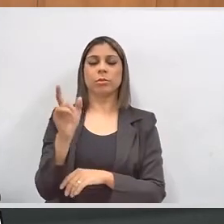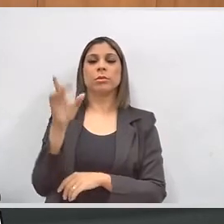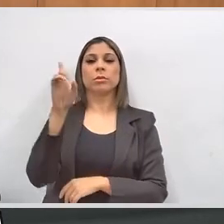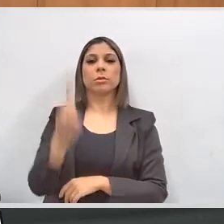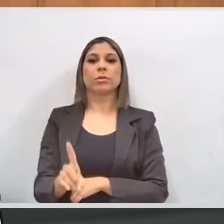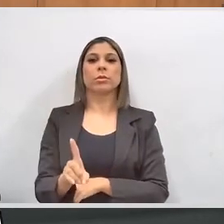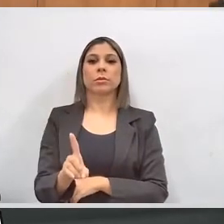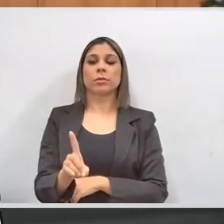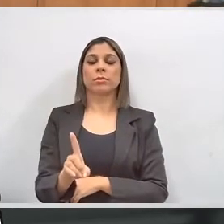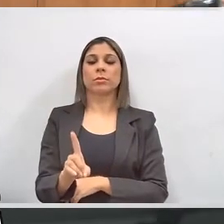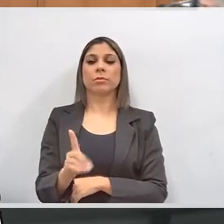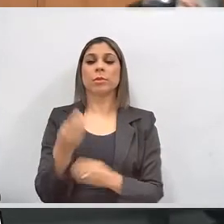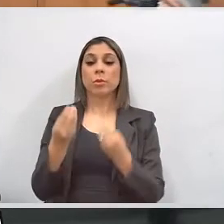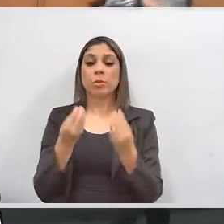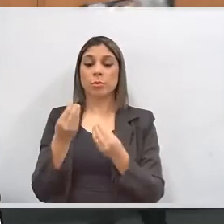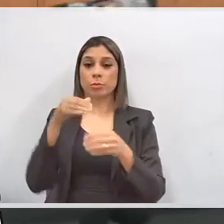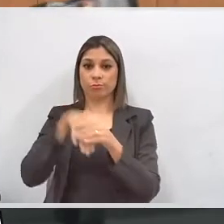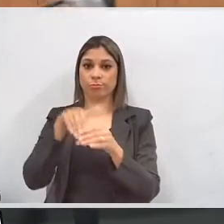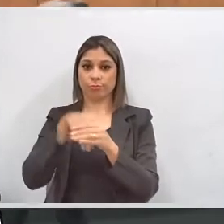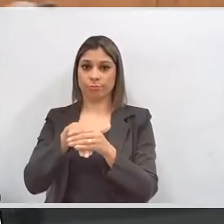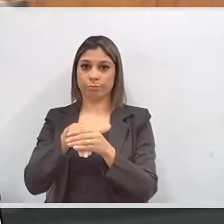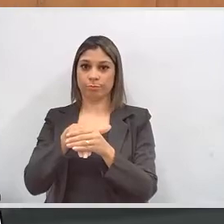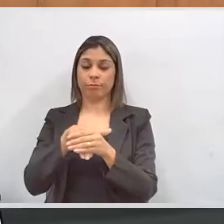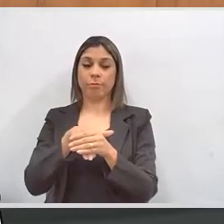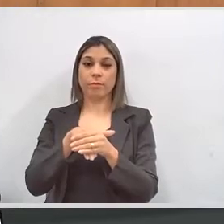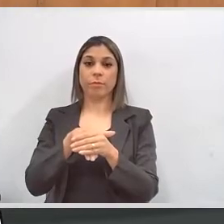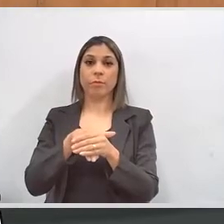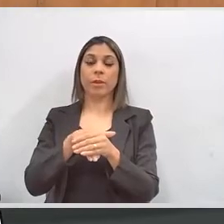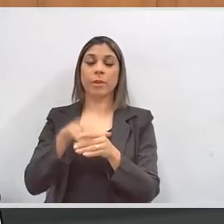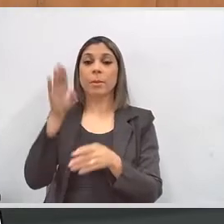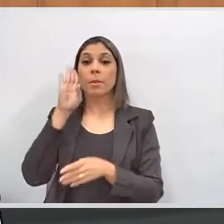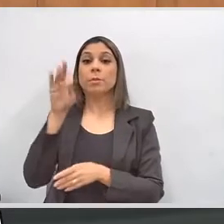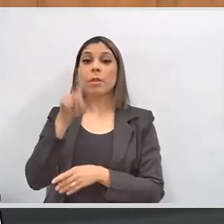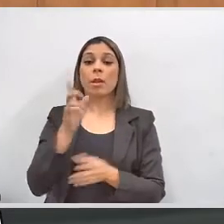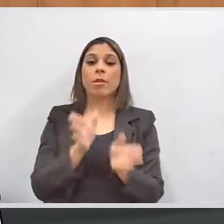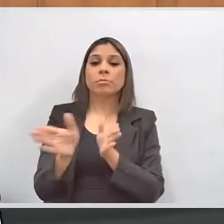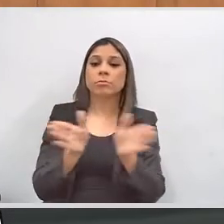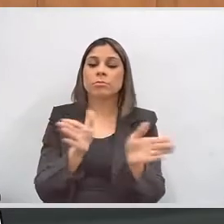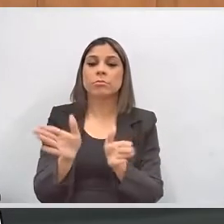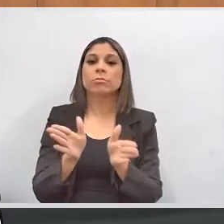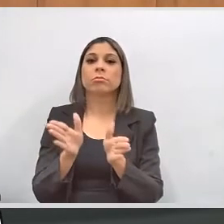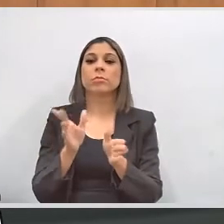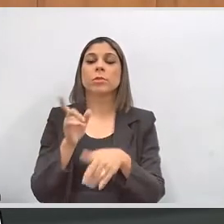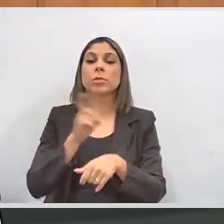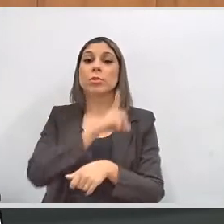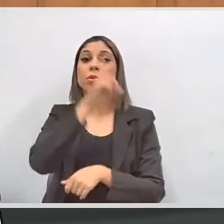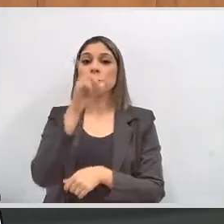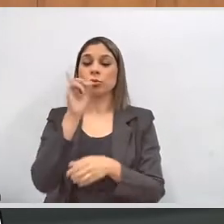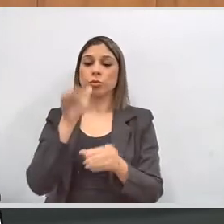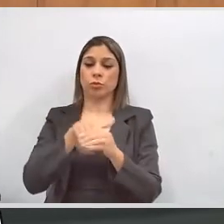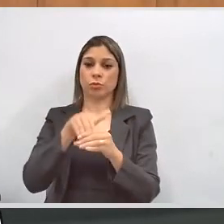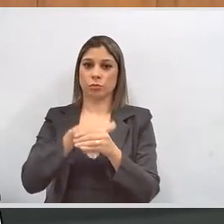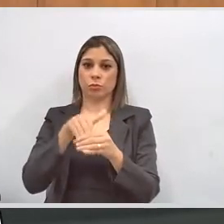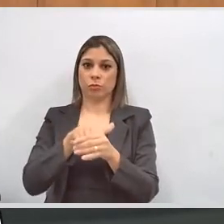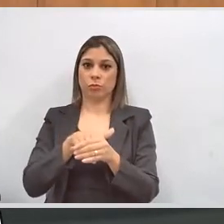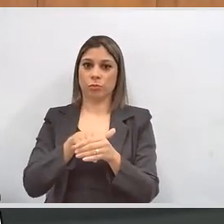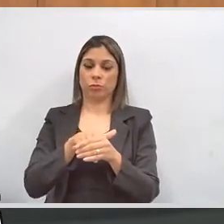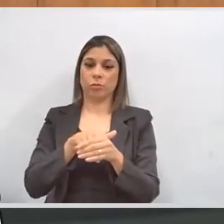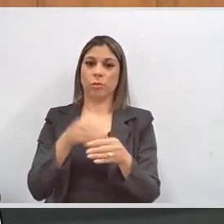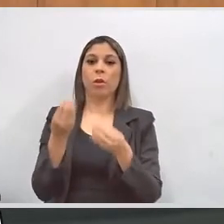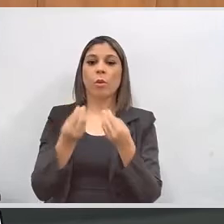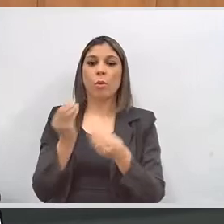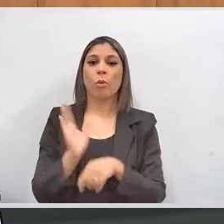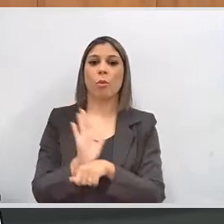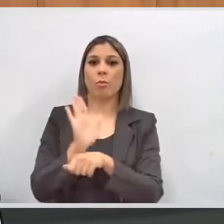com deficiência no âmbito da Justiça Eleitoral, especialmente quanto à acessibilidade nos locais de votação e outras